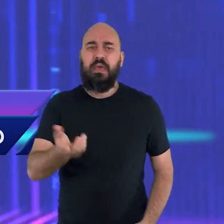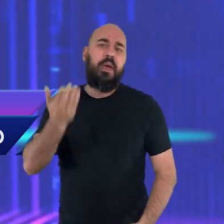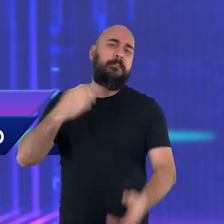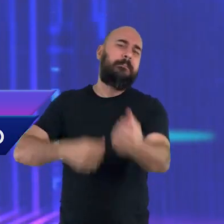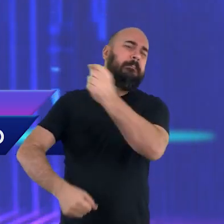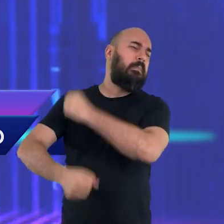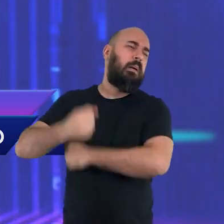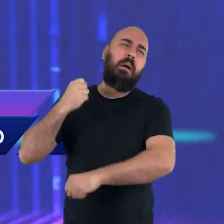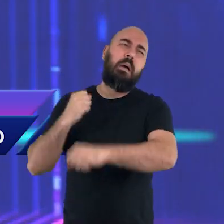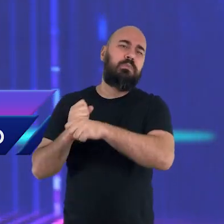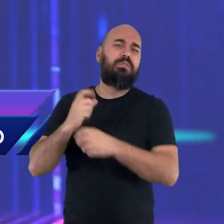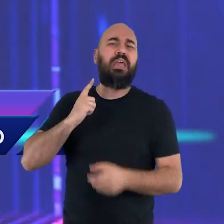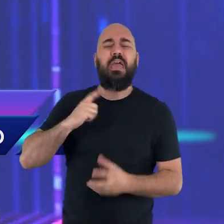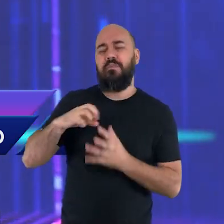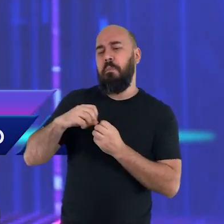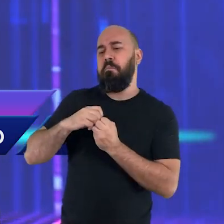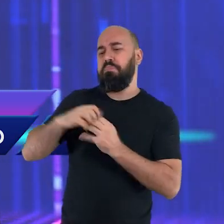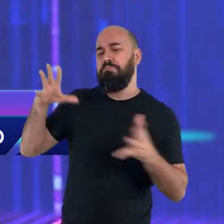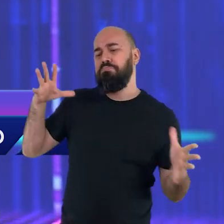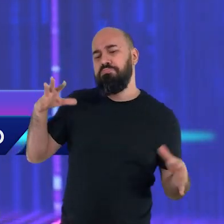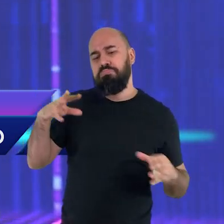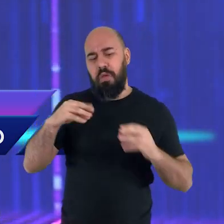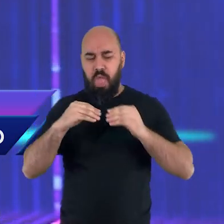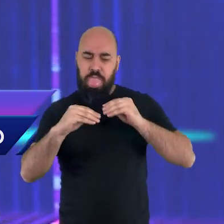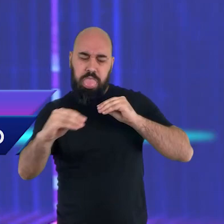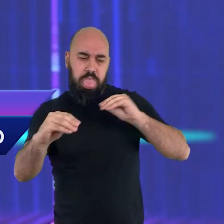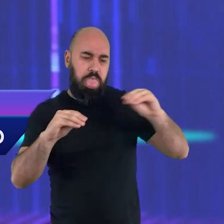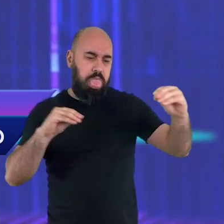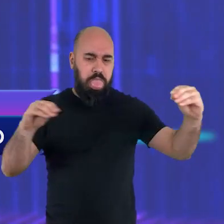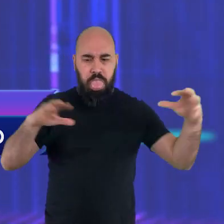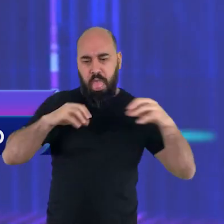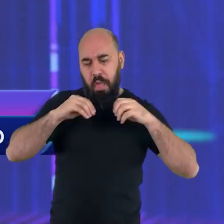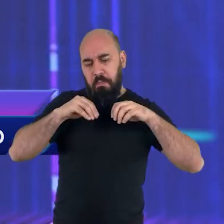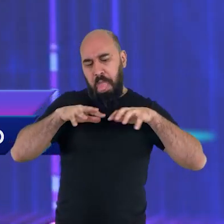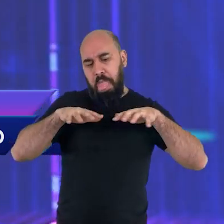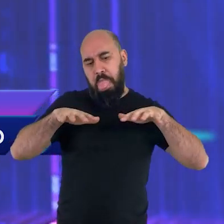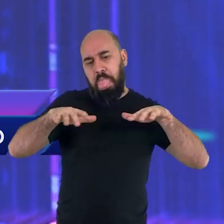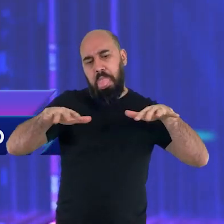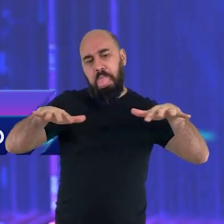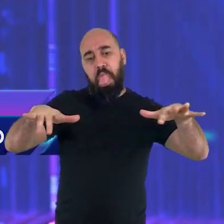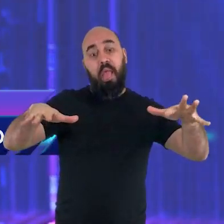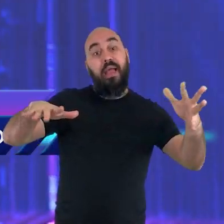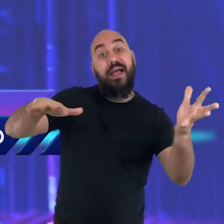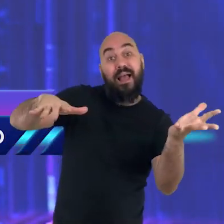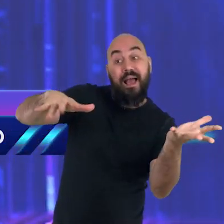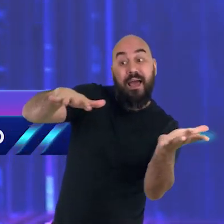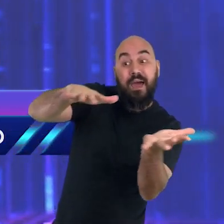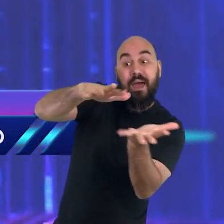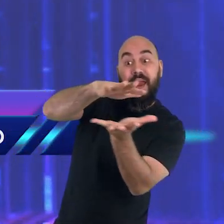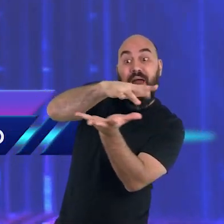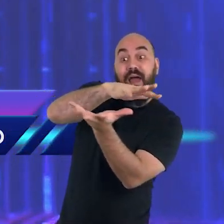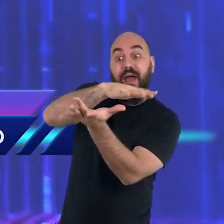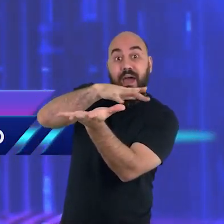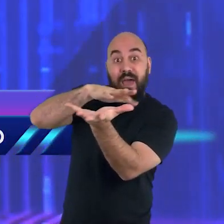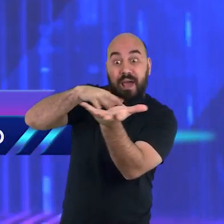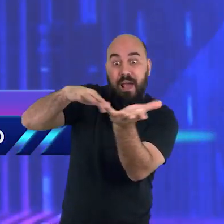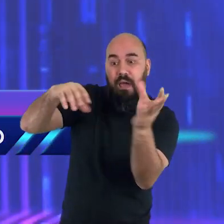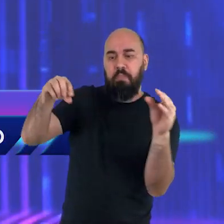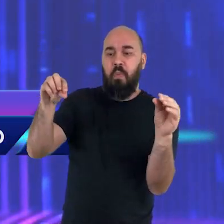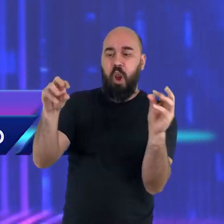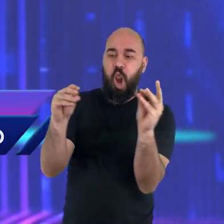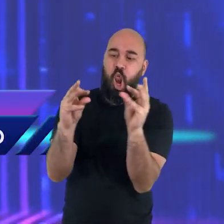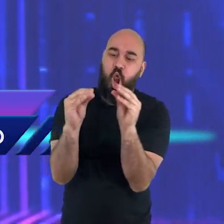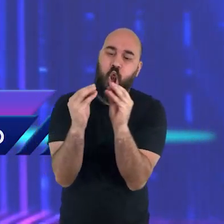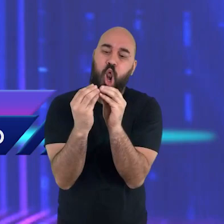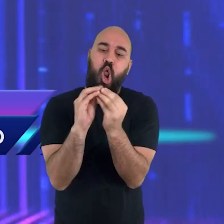de anos atrás. E que elementos químicos de maneira aleatória foram se juntando, se encontrando. E a vida